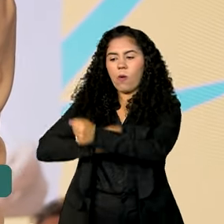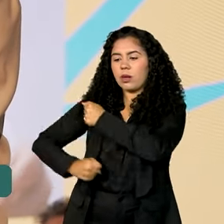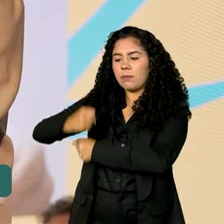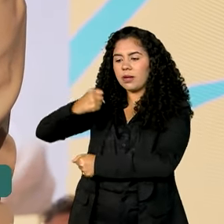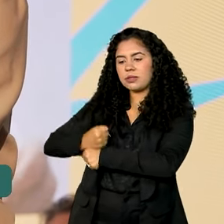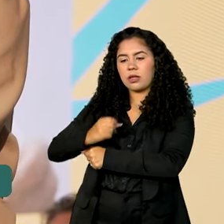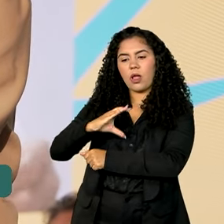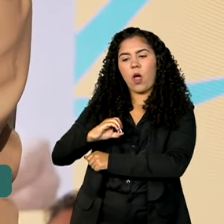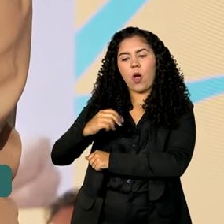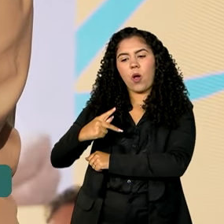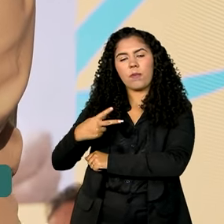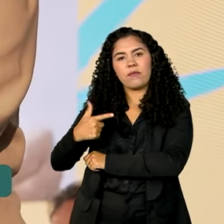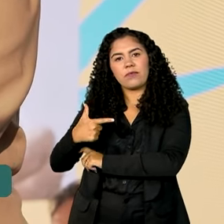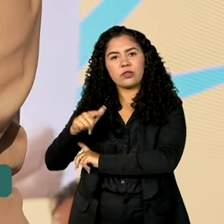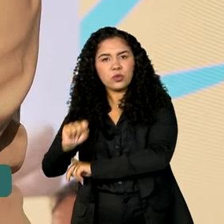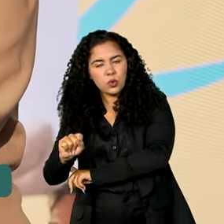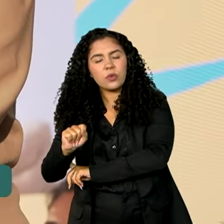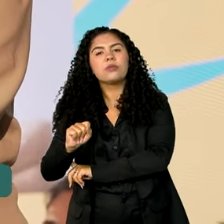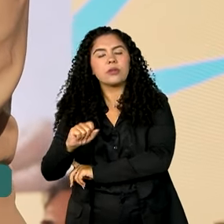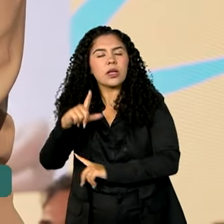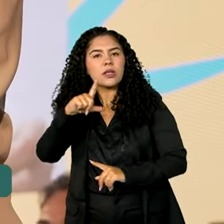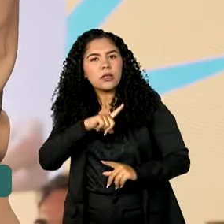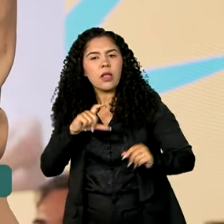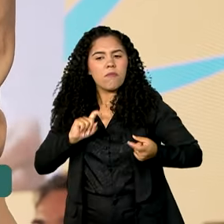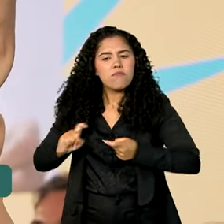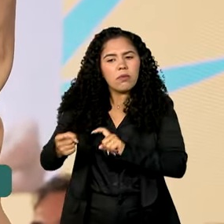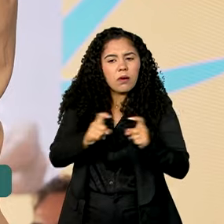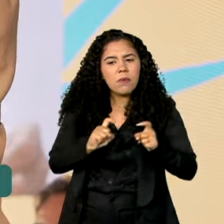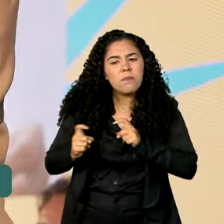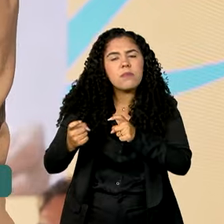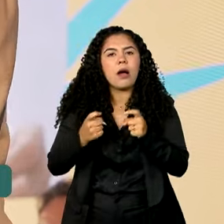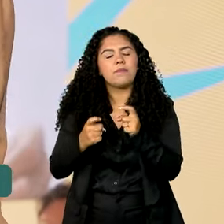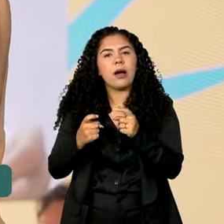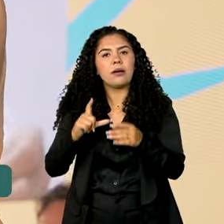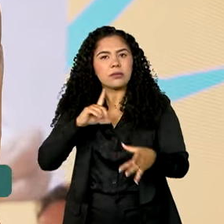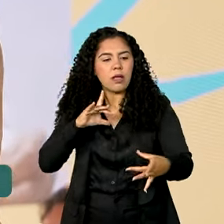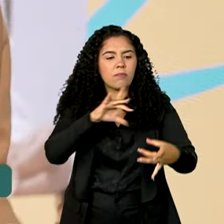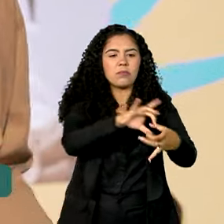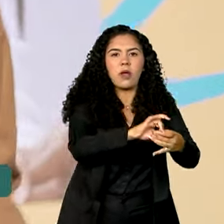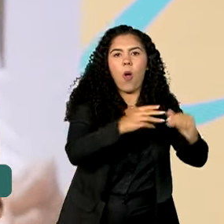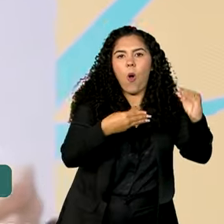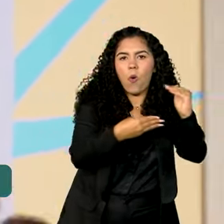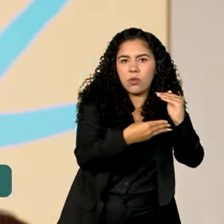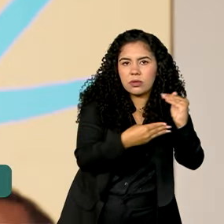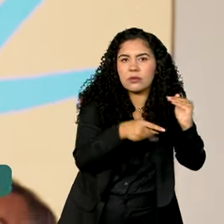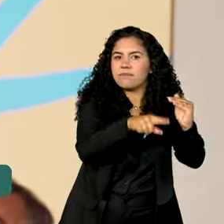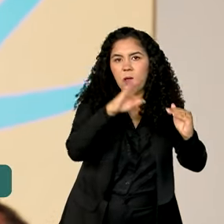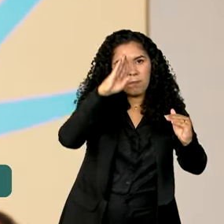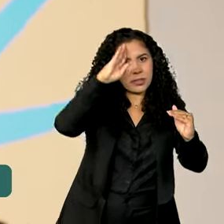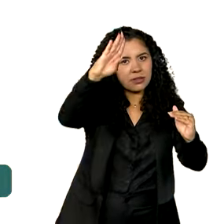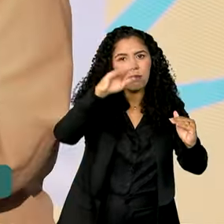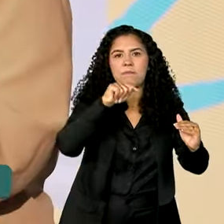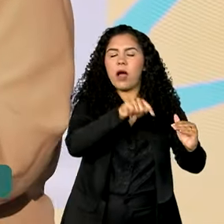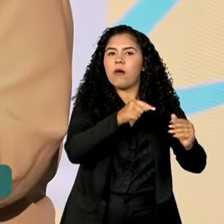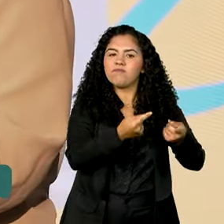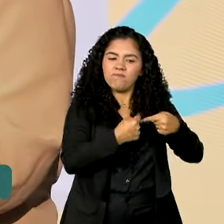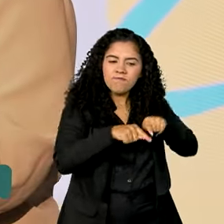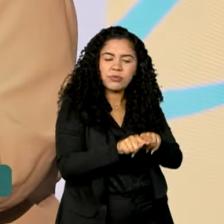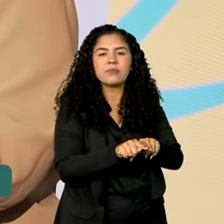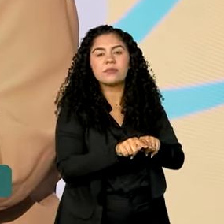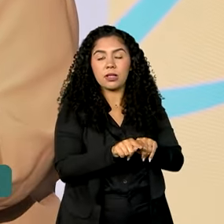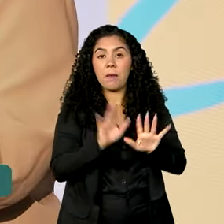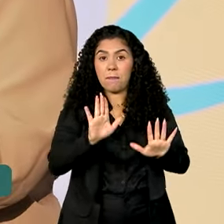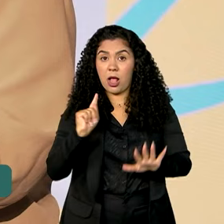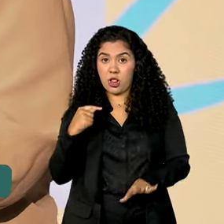e que conta hoje com um número crescente de adesões, além de contar com a Unesco como principal parceira de conhecimento. Nós, o